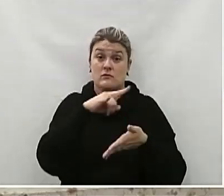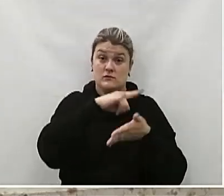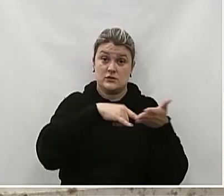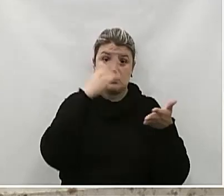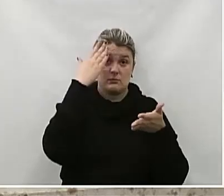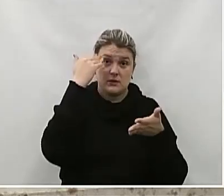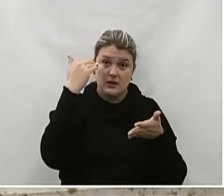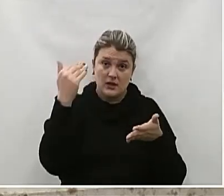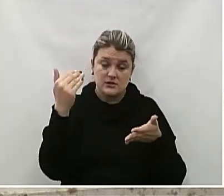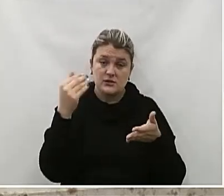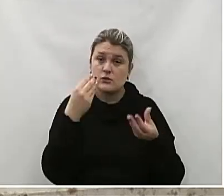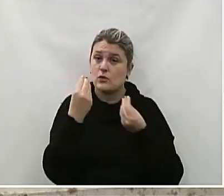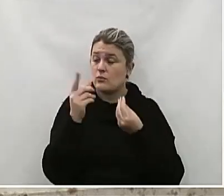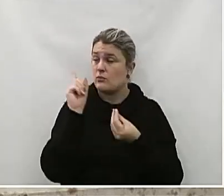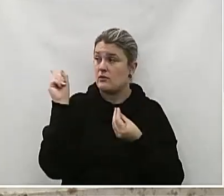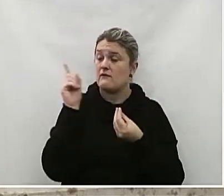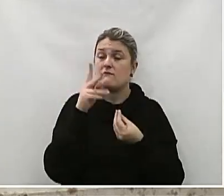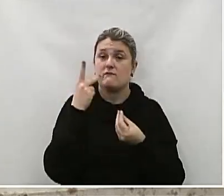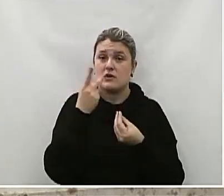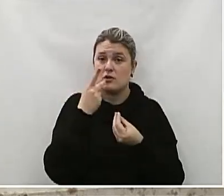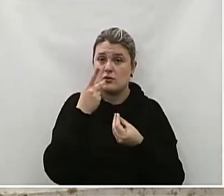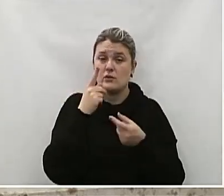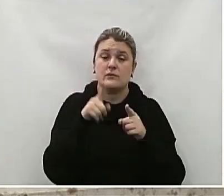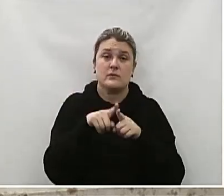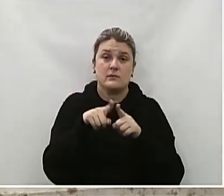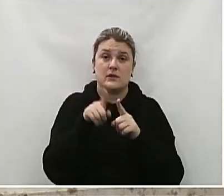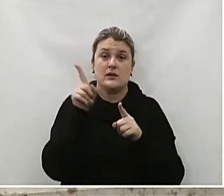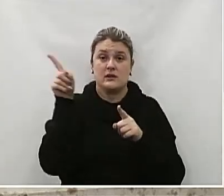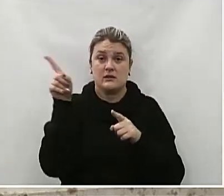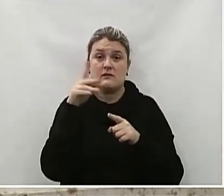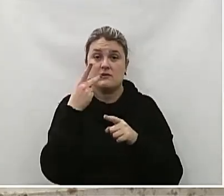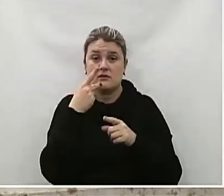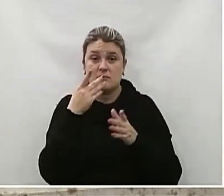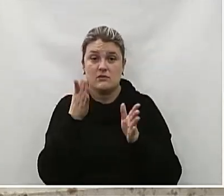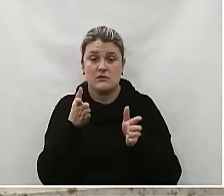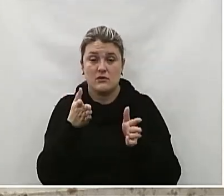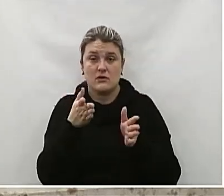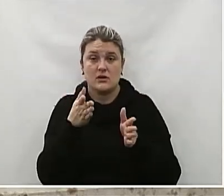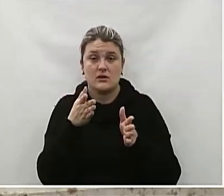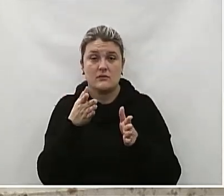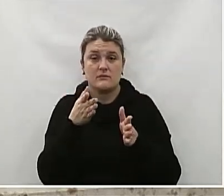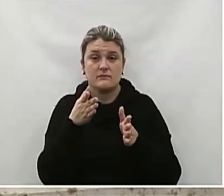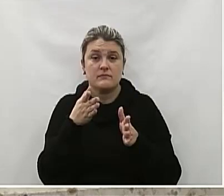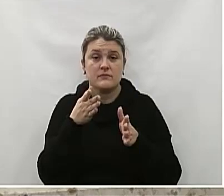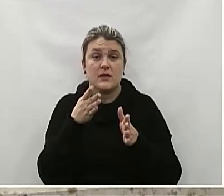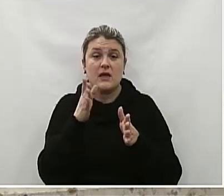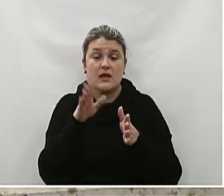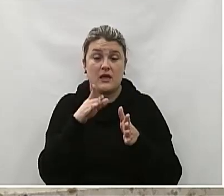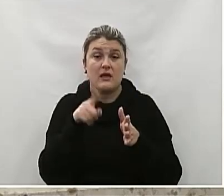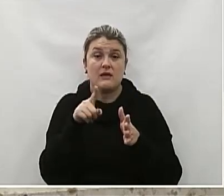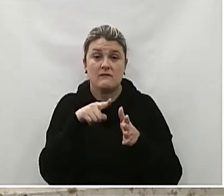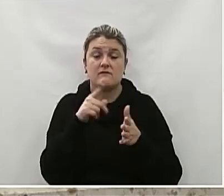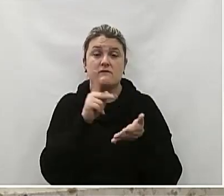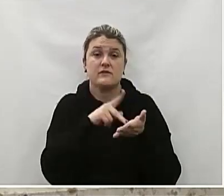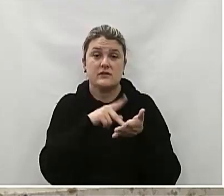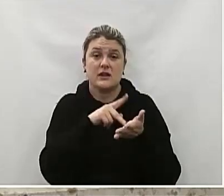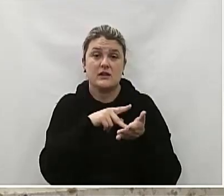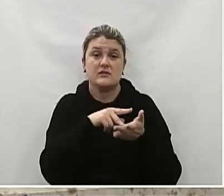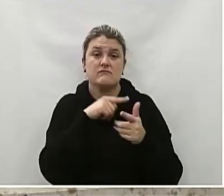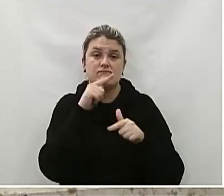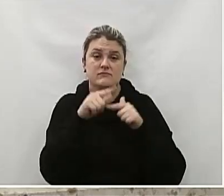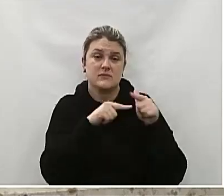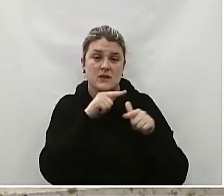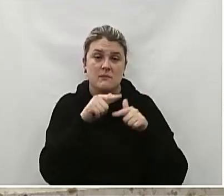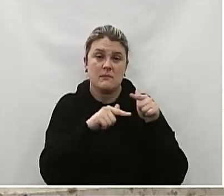moção Como você disse E estendo aqui também Meus cumprimentos A todos Realmente o trabalho Em União da